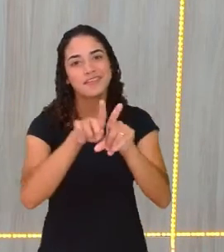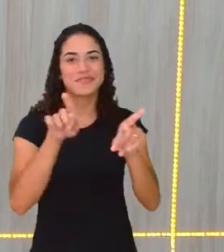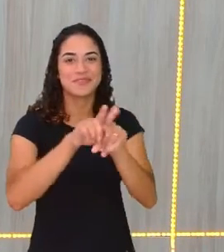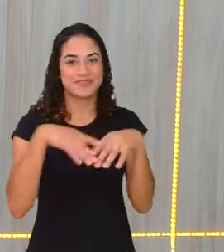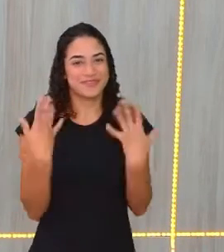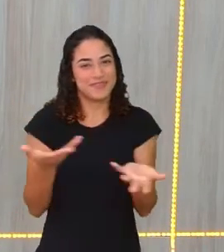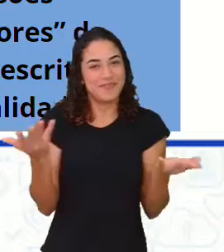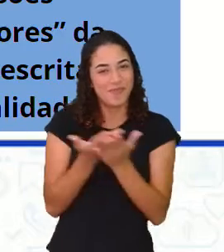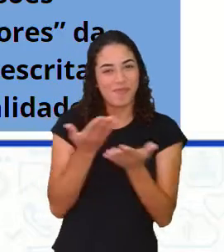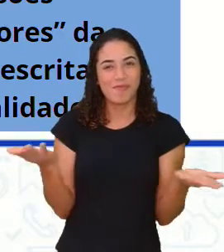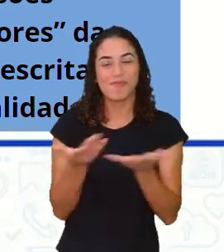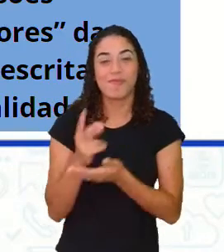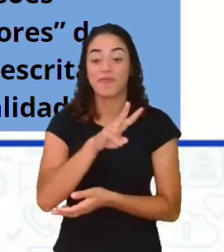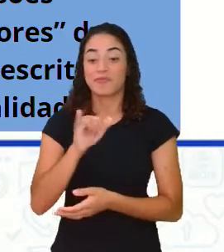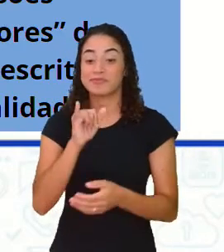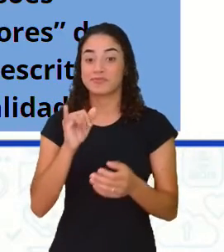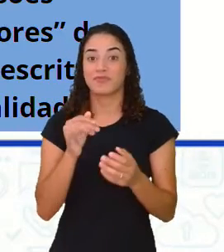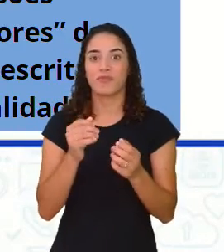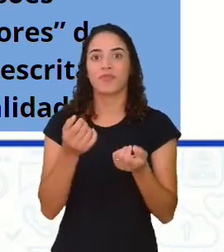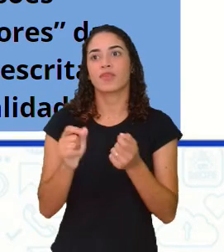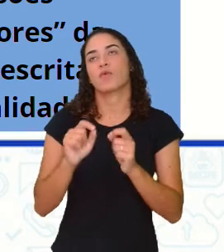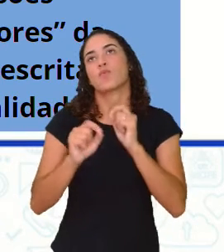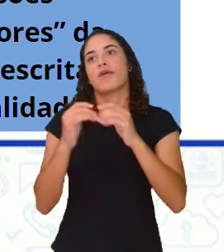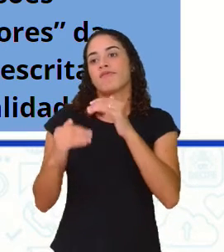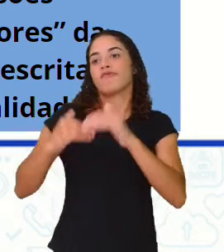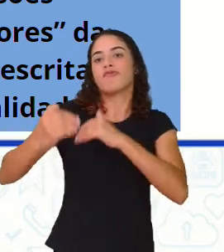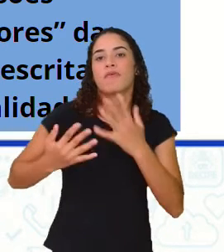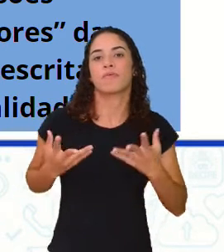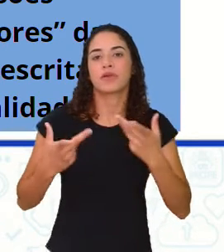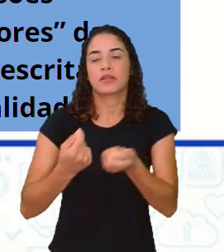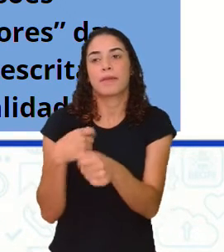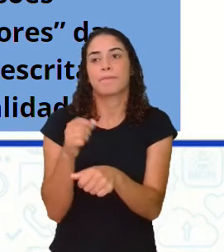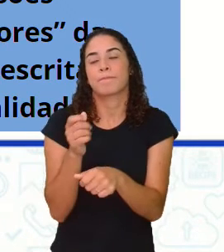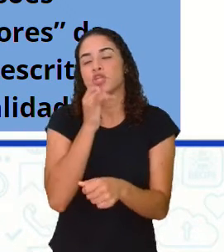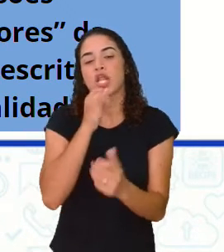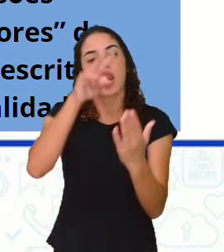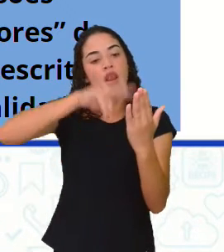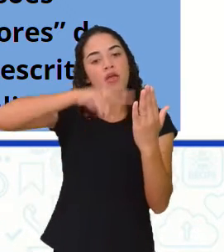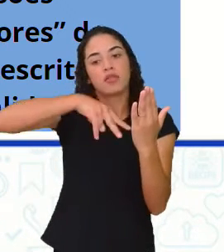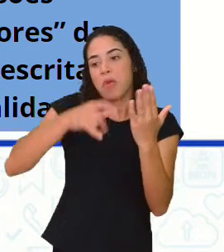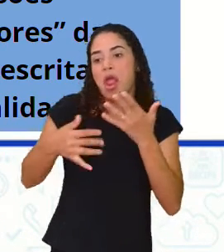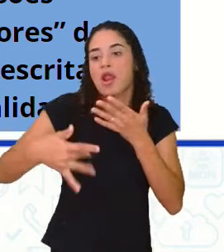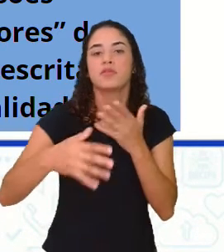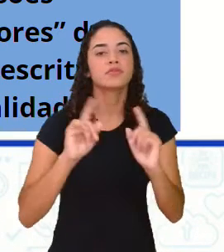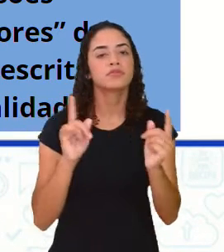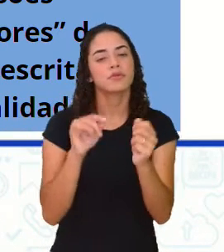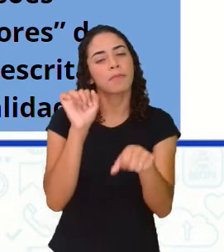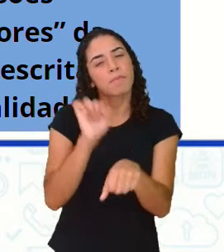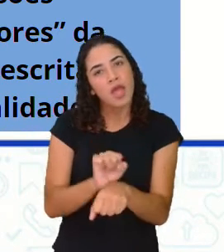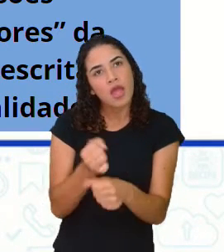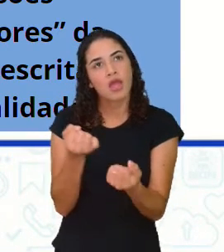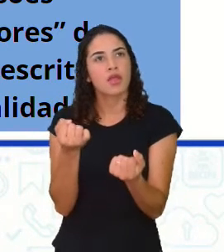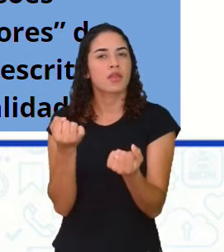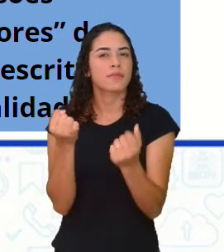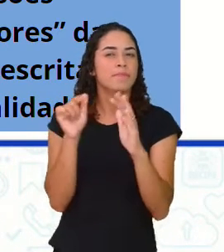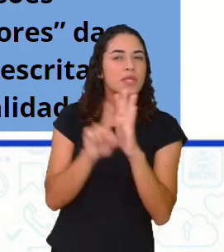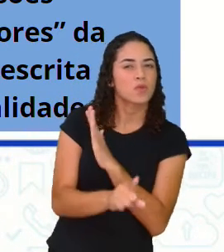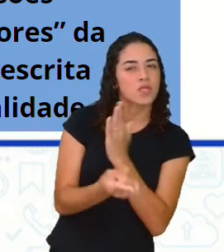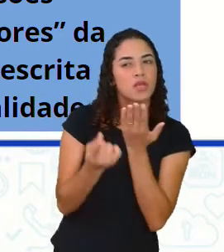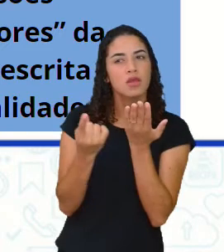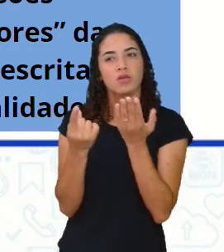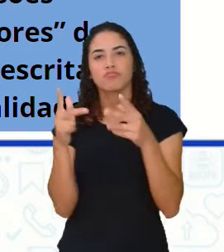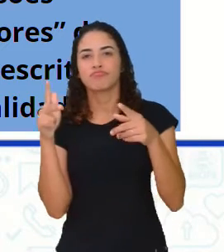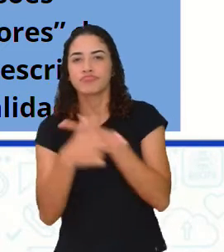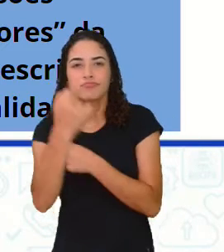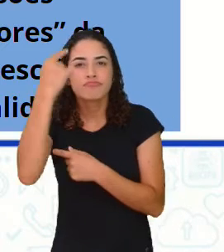vamos desenvolver habilidades de fazer pausa, não é? Quando lemos, expressar sentimentos, perguntar, interromper